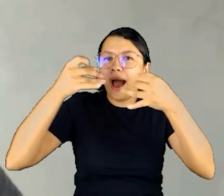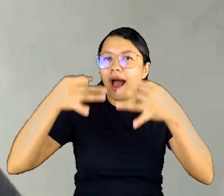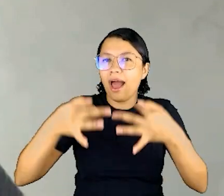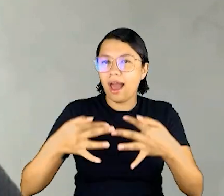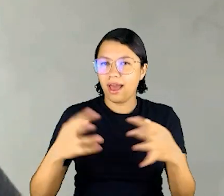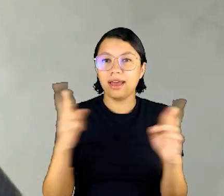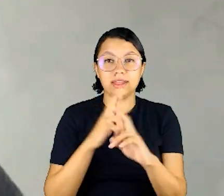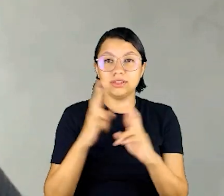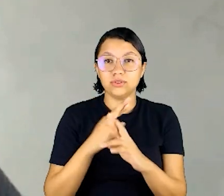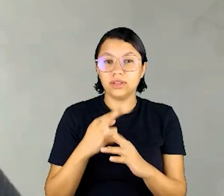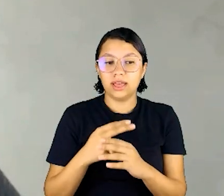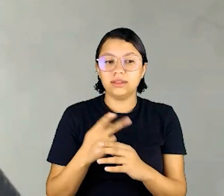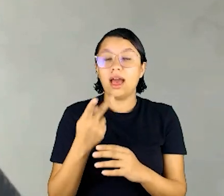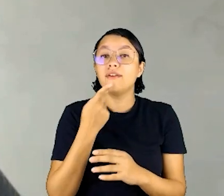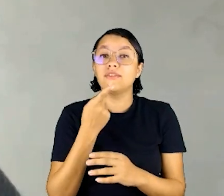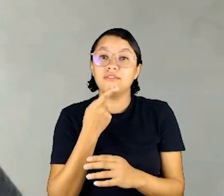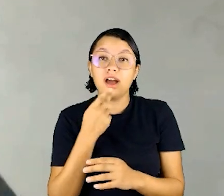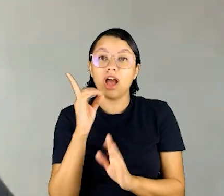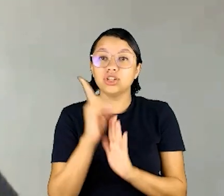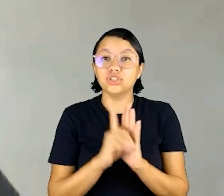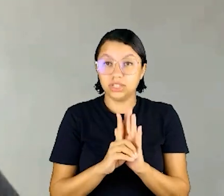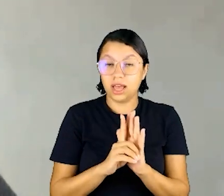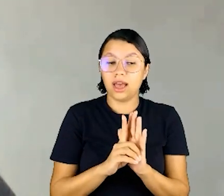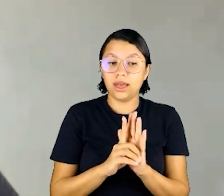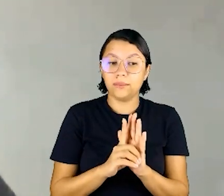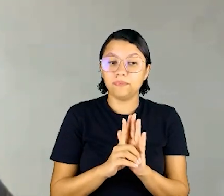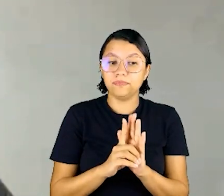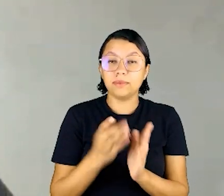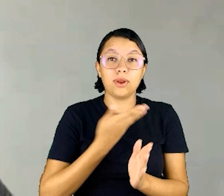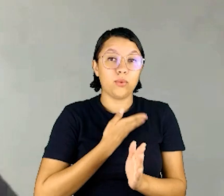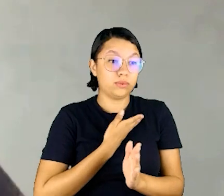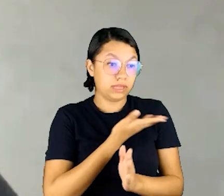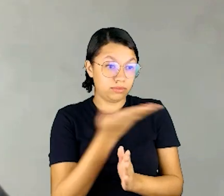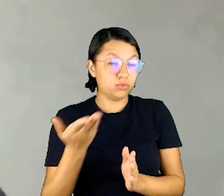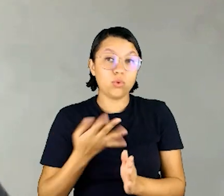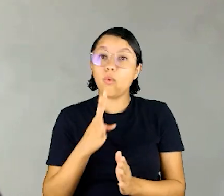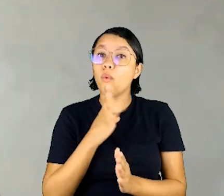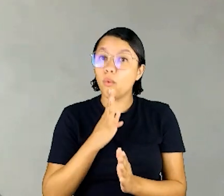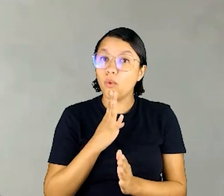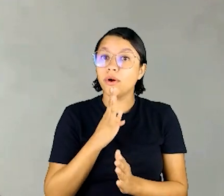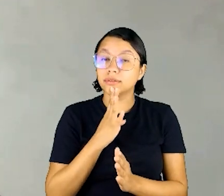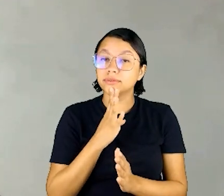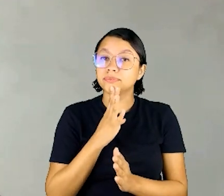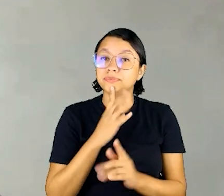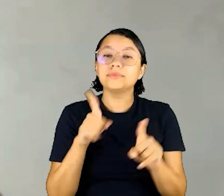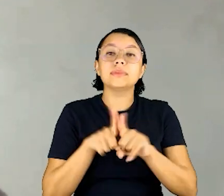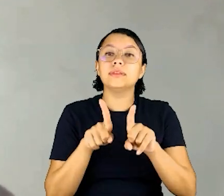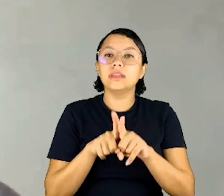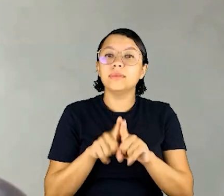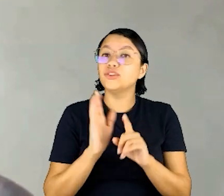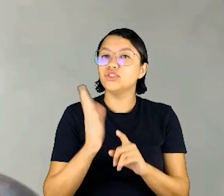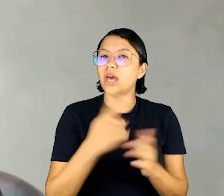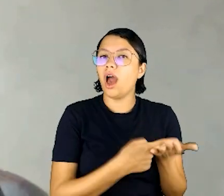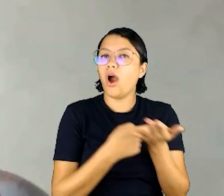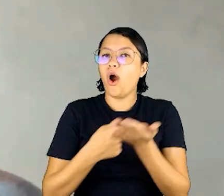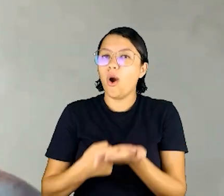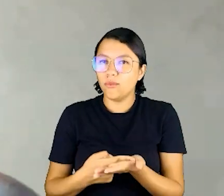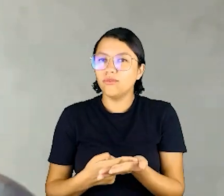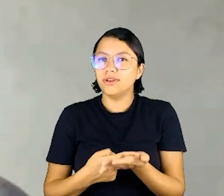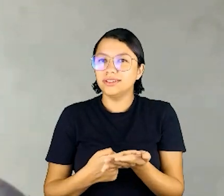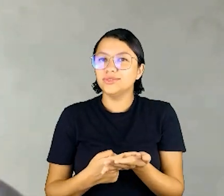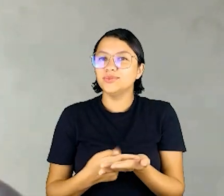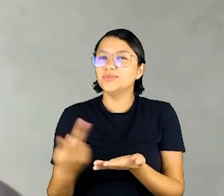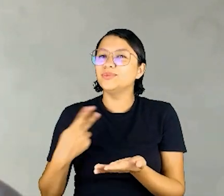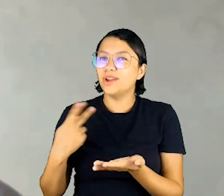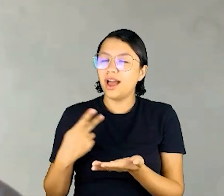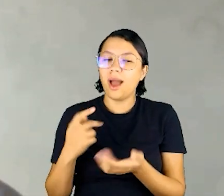breves explanações a respeito do Falando Direito na Ajuste, até para que os colegas tenham conhecimento, e também já fazer